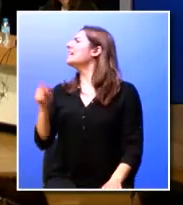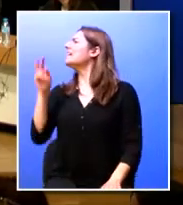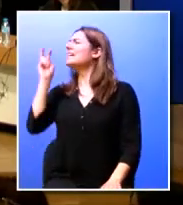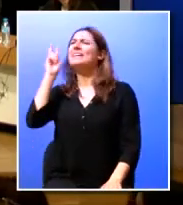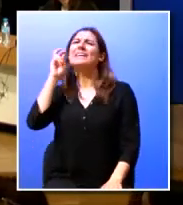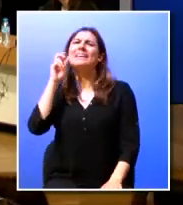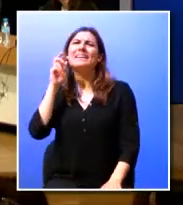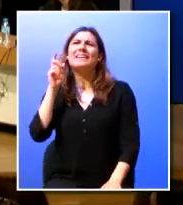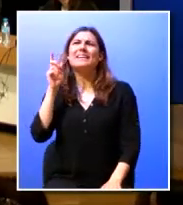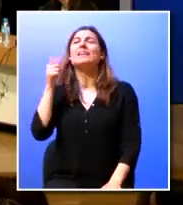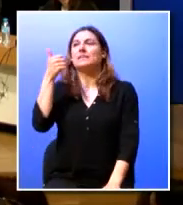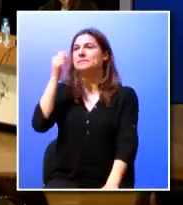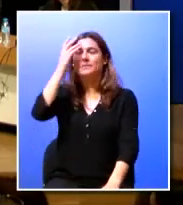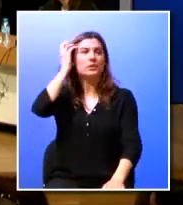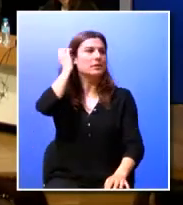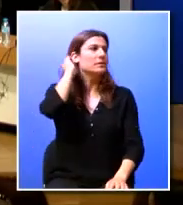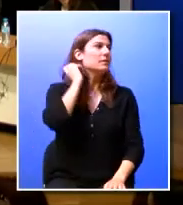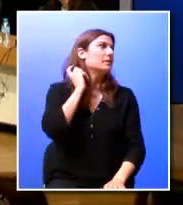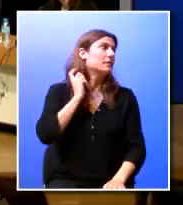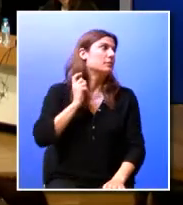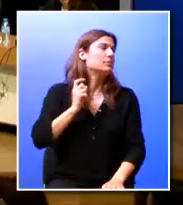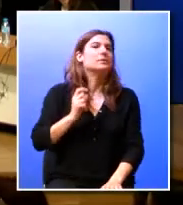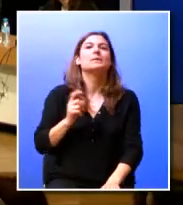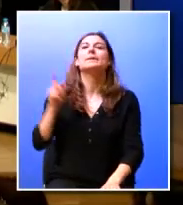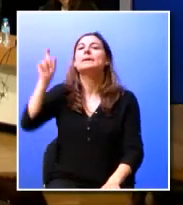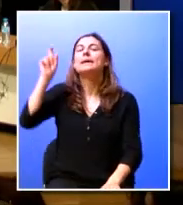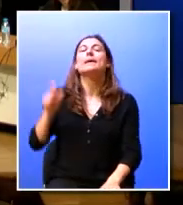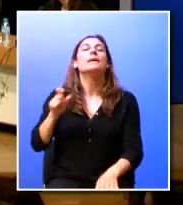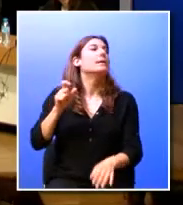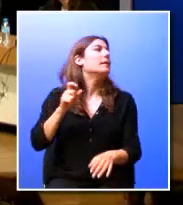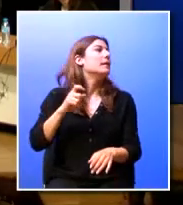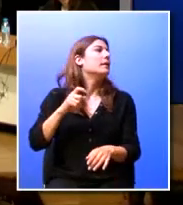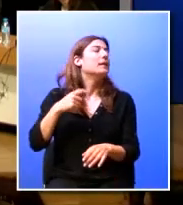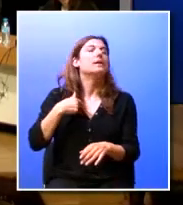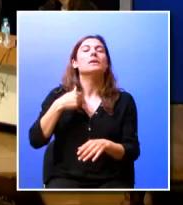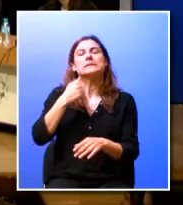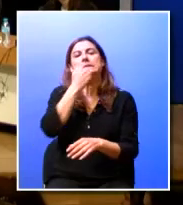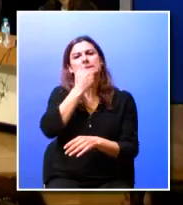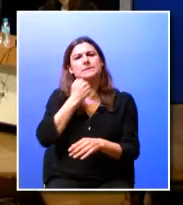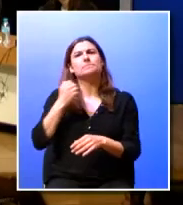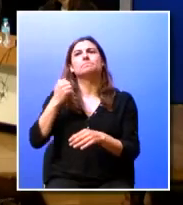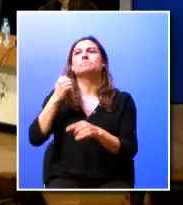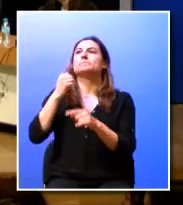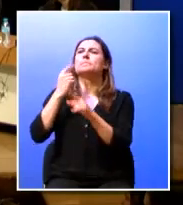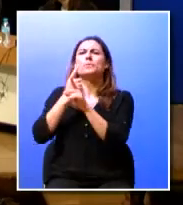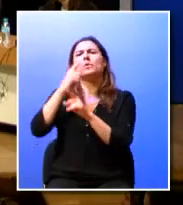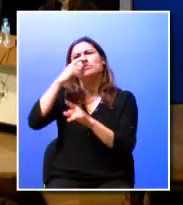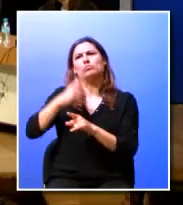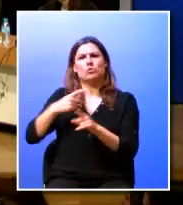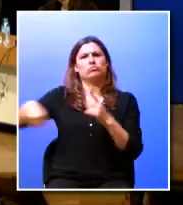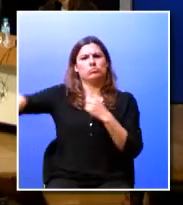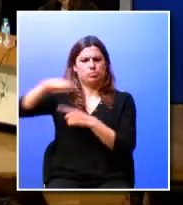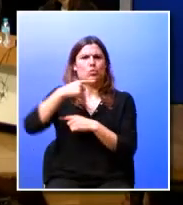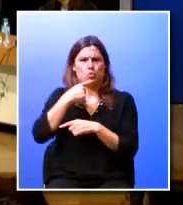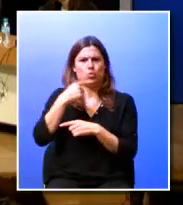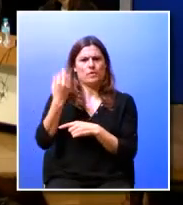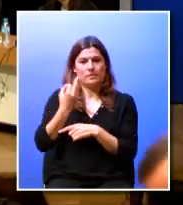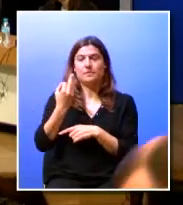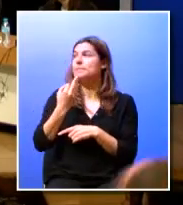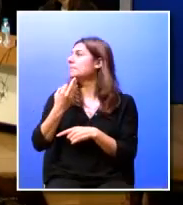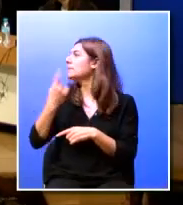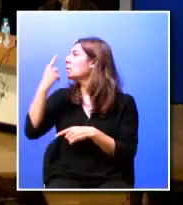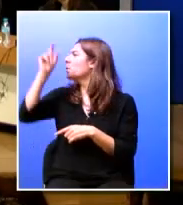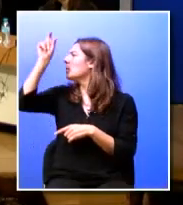A espécie que me fascina é uma espécie conhecida uma espécie comum bastante comum uma